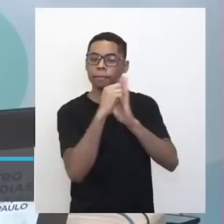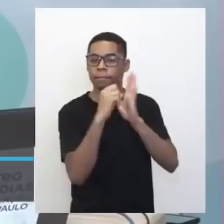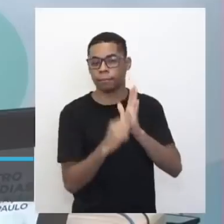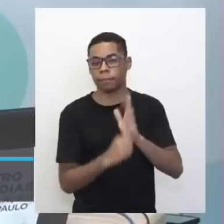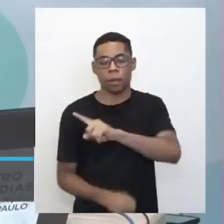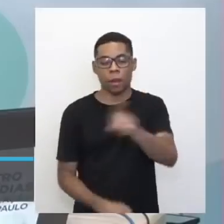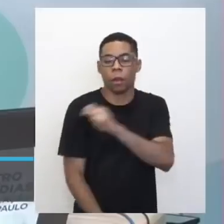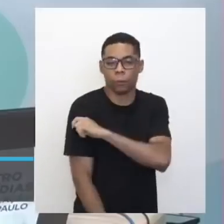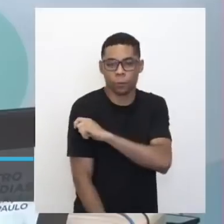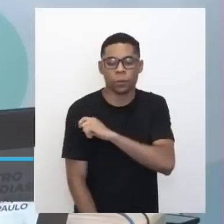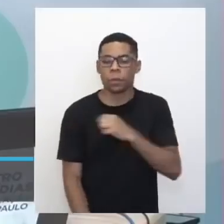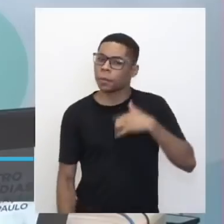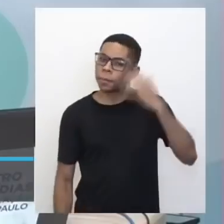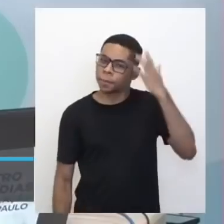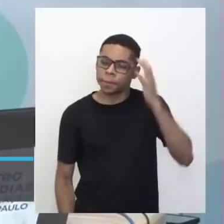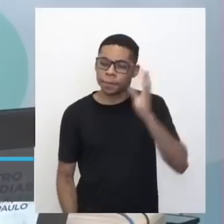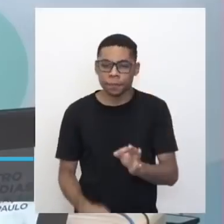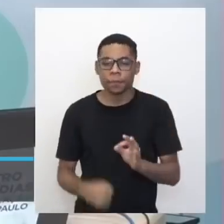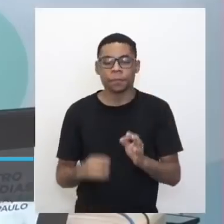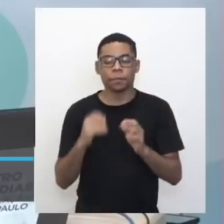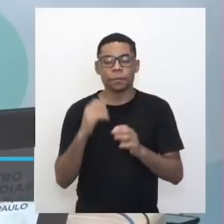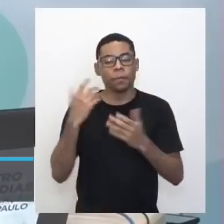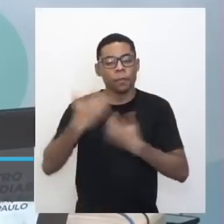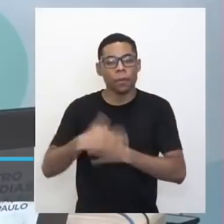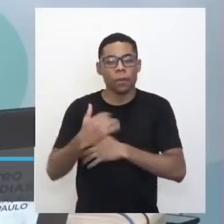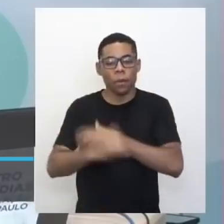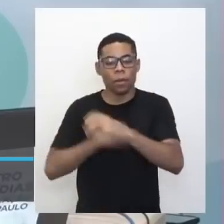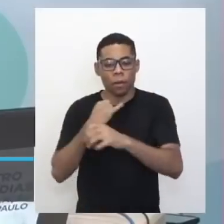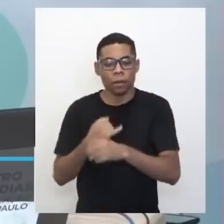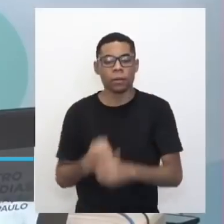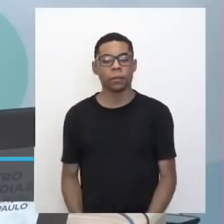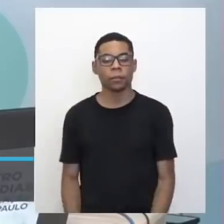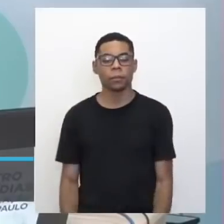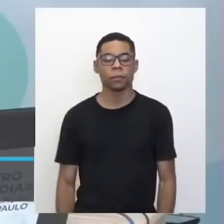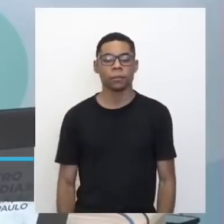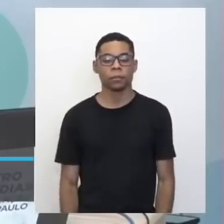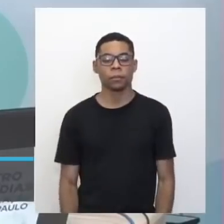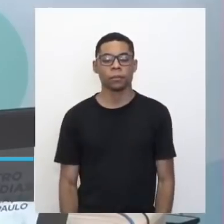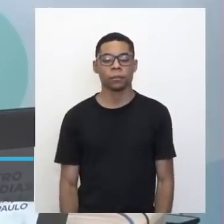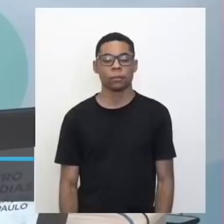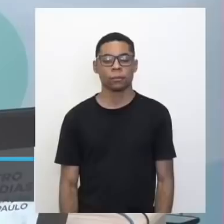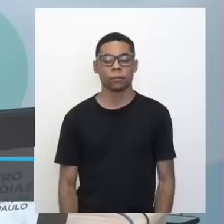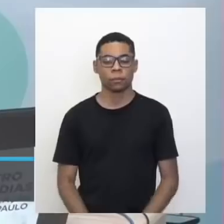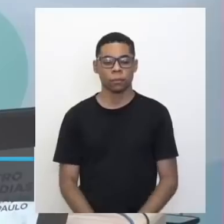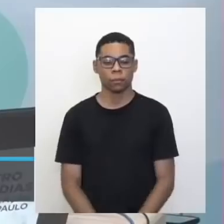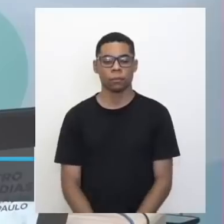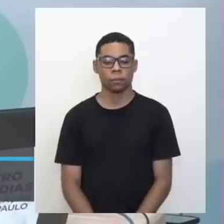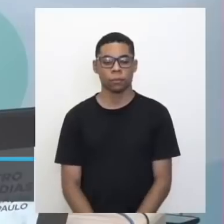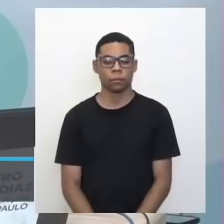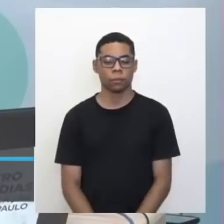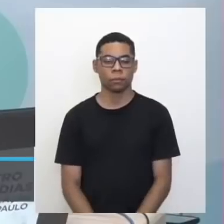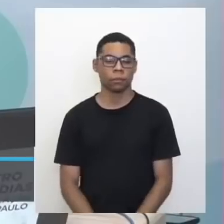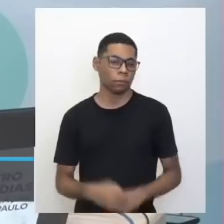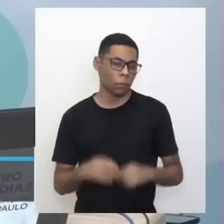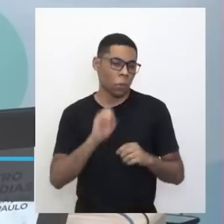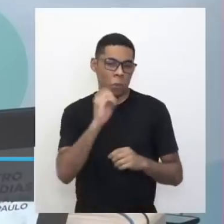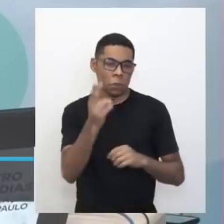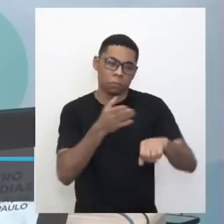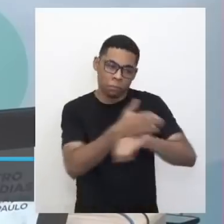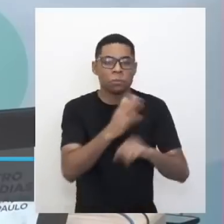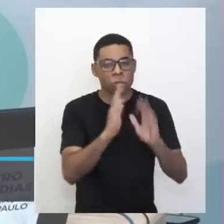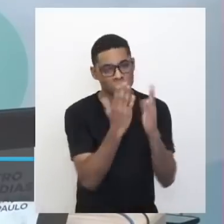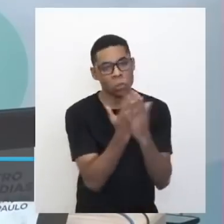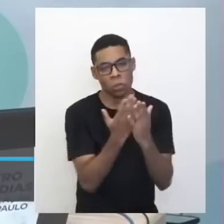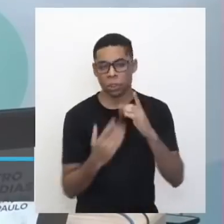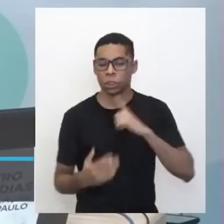acredito que as provas terão provas online e ou através da escola, mas aí você